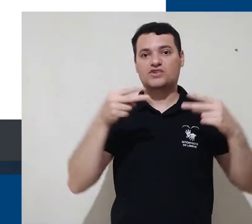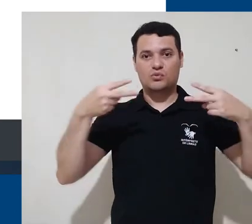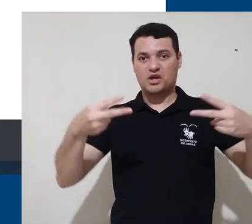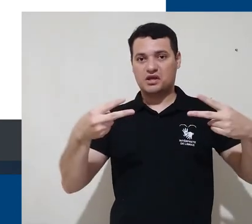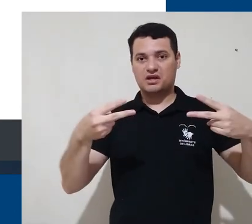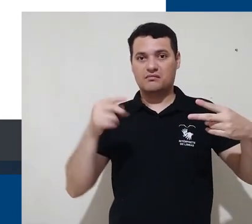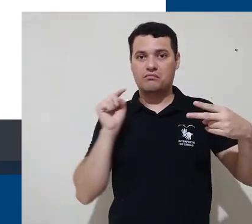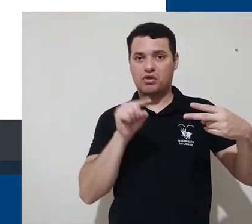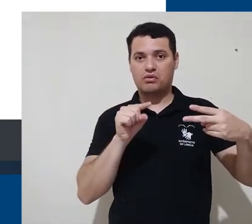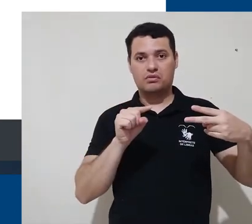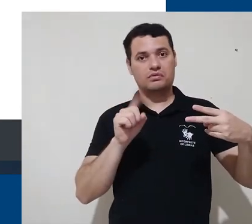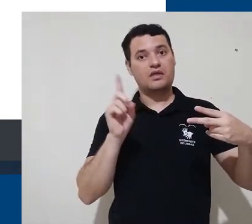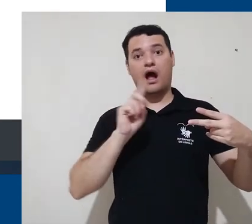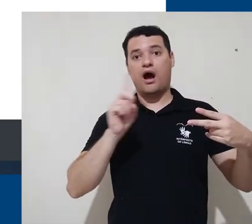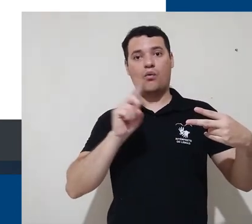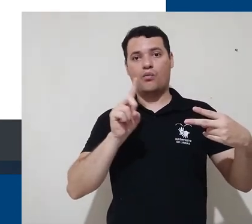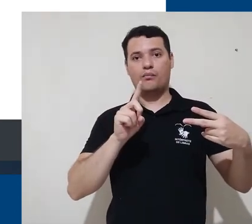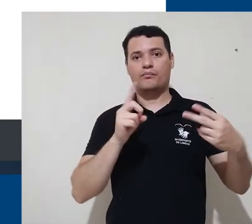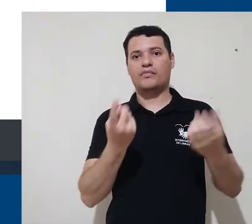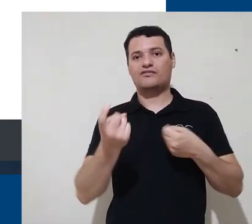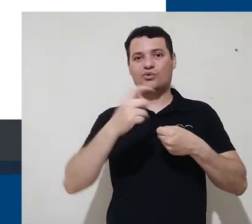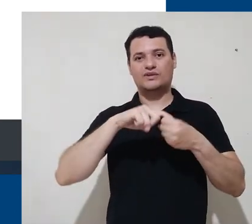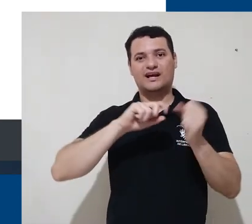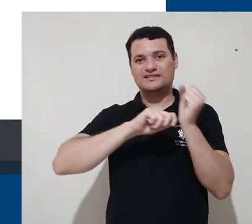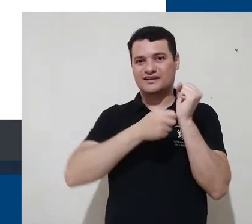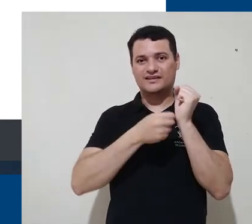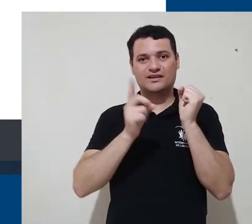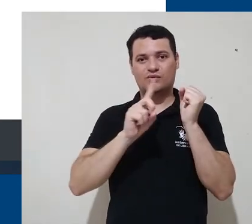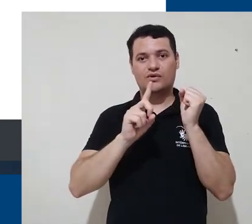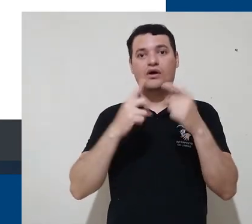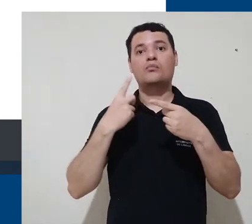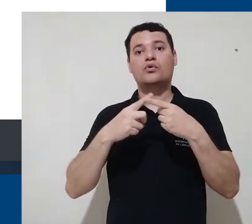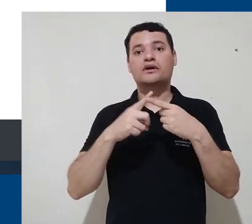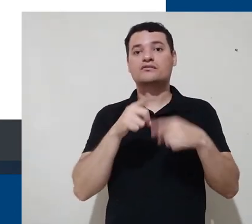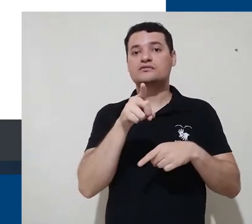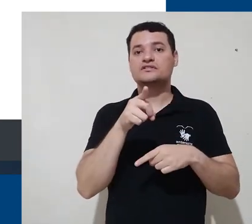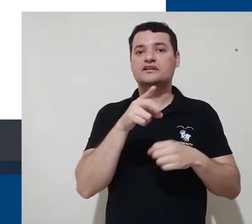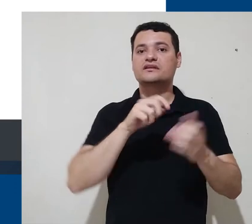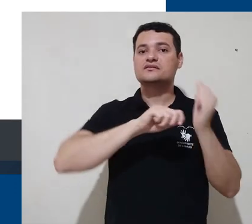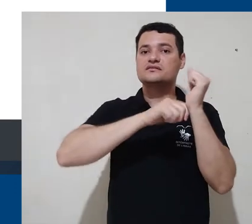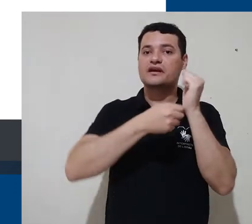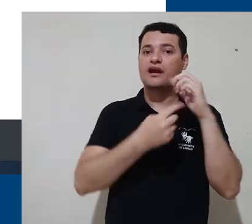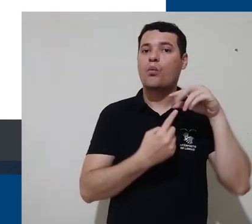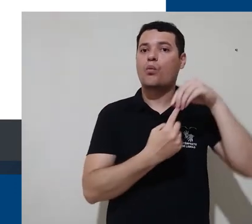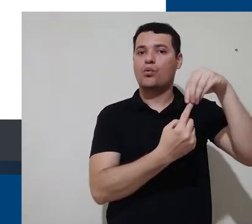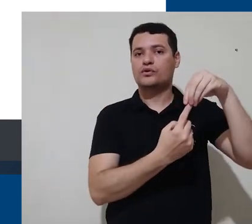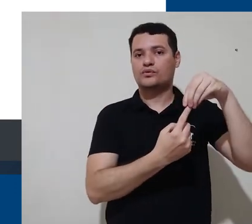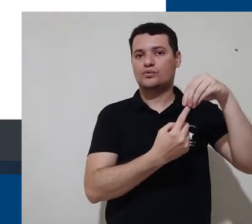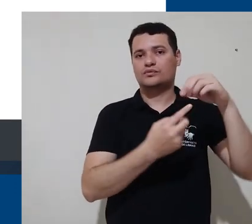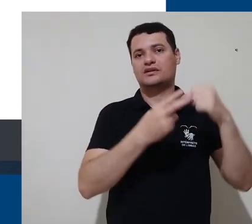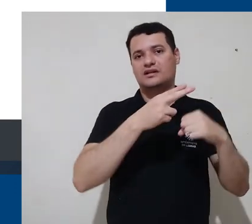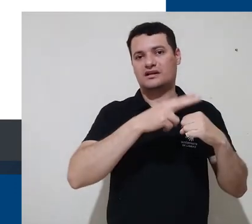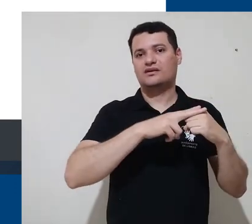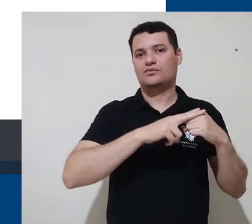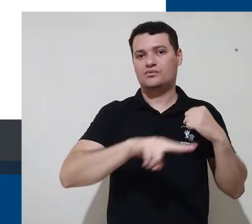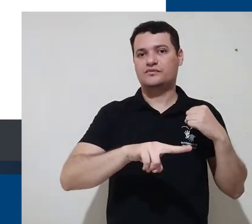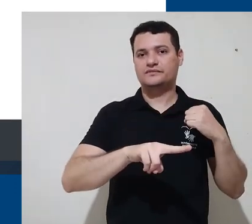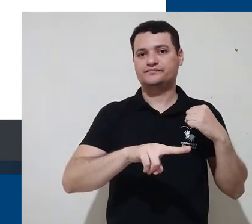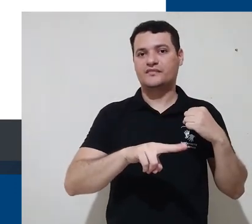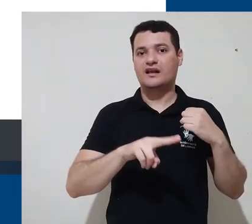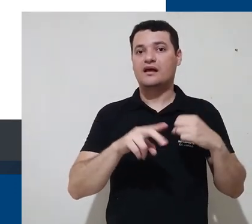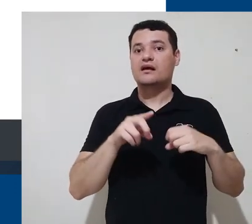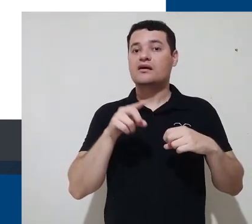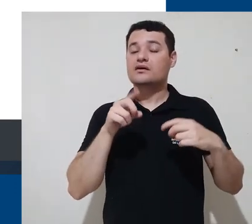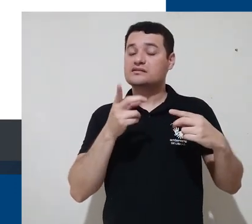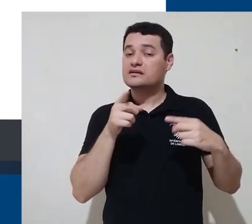esquecer o seu usuário ou senha. Por quê? Porque você usa o login único da UFIS. Para alterar sua